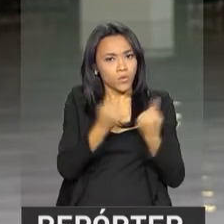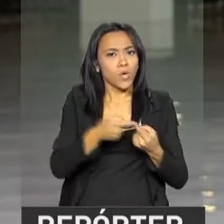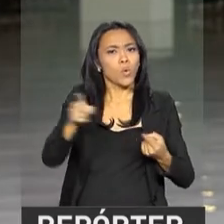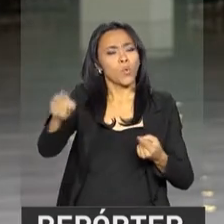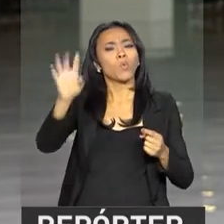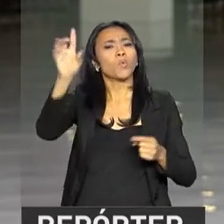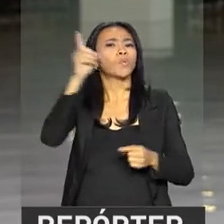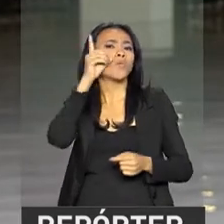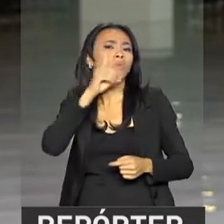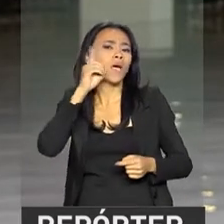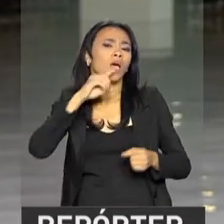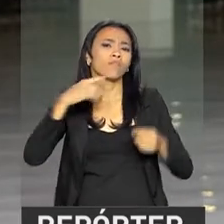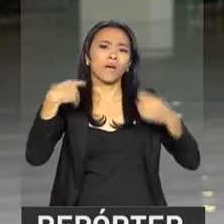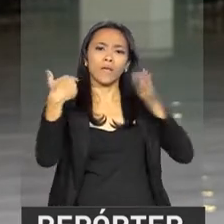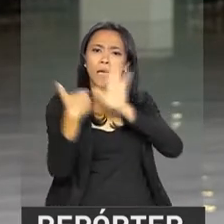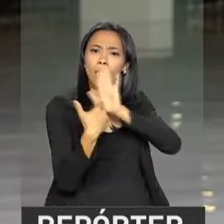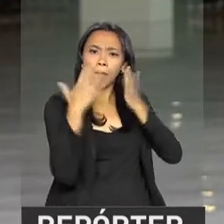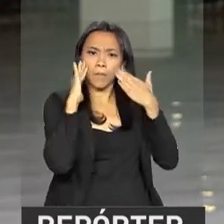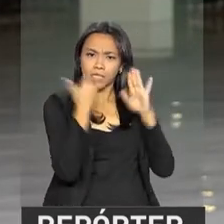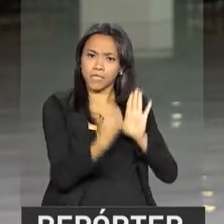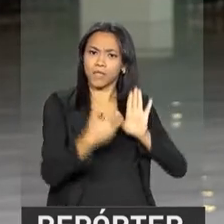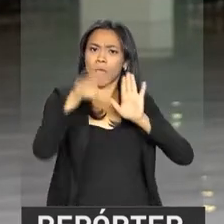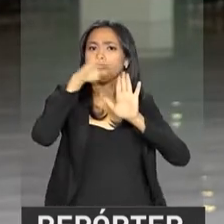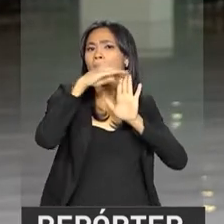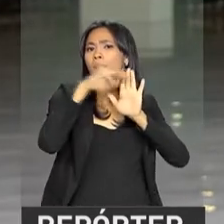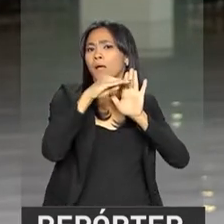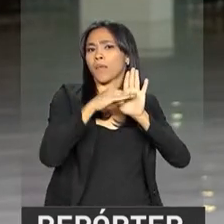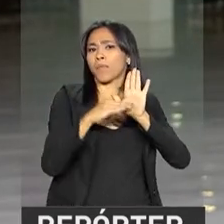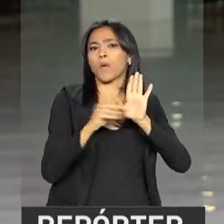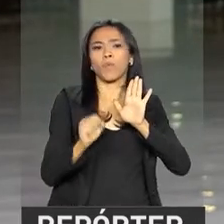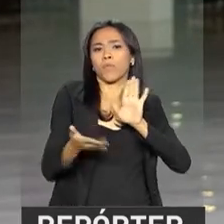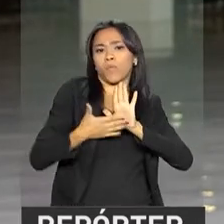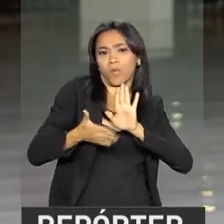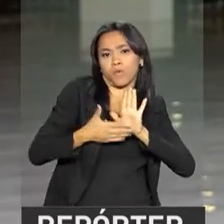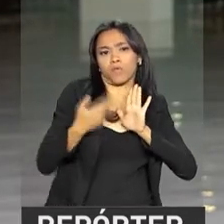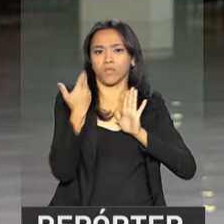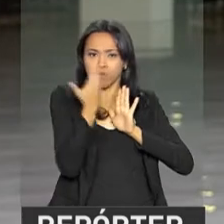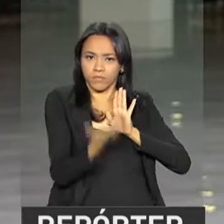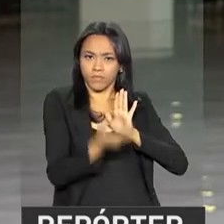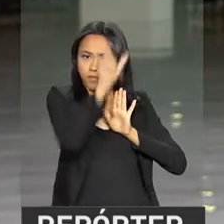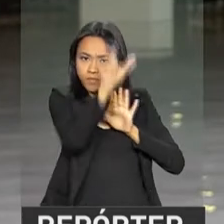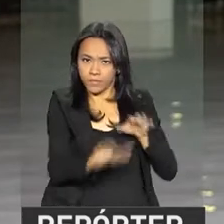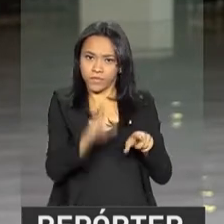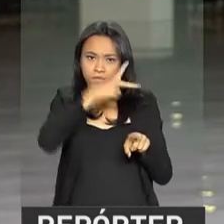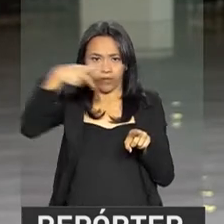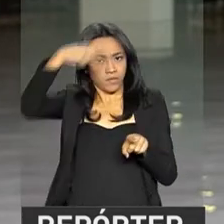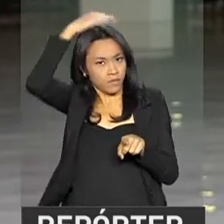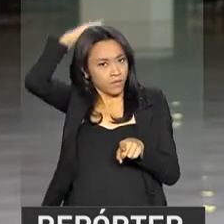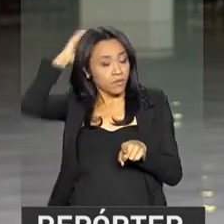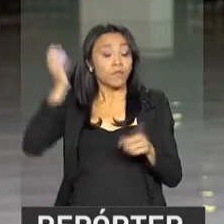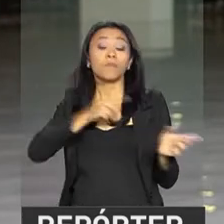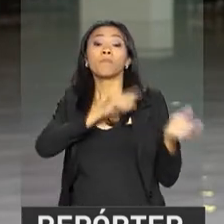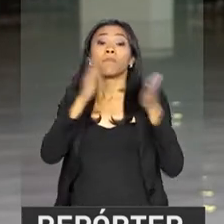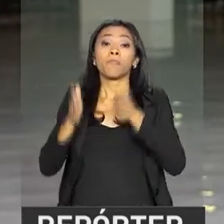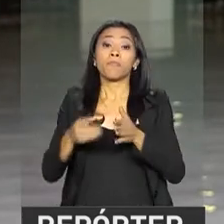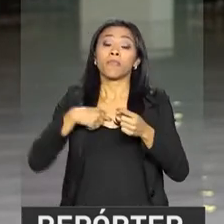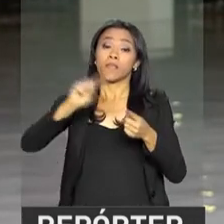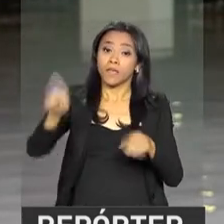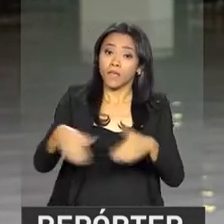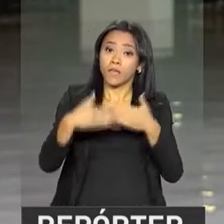os principais itens da proposta. Participam dessa reunião os ministros da Fazenda, Henrique Meirelles, do